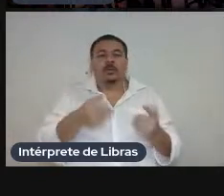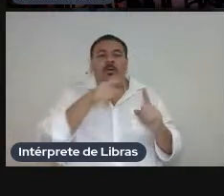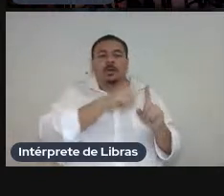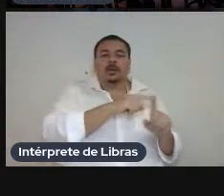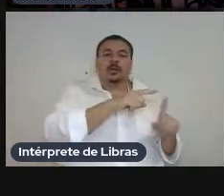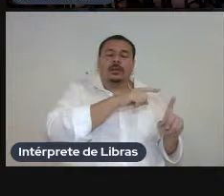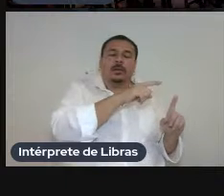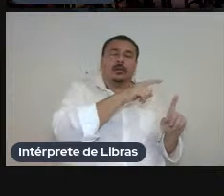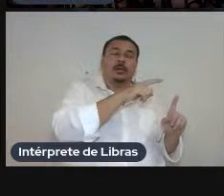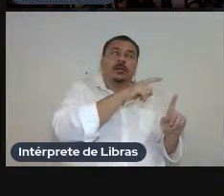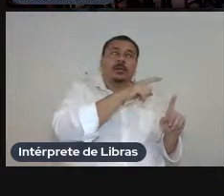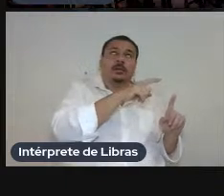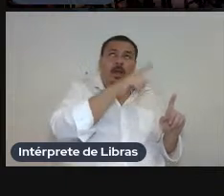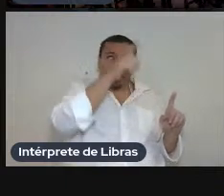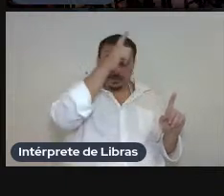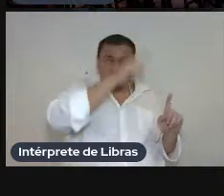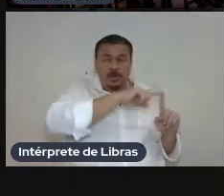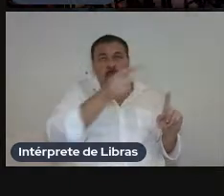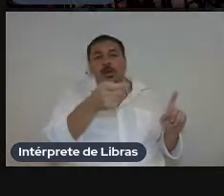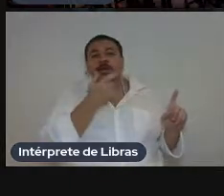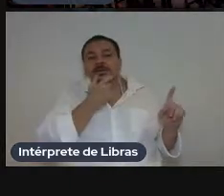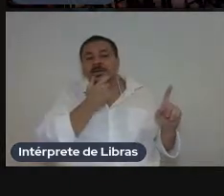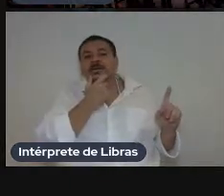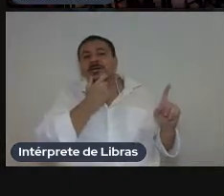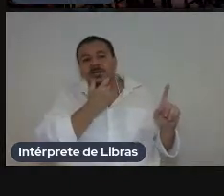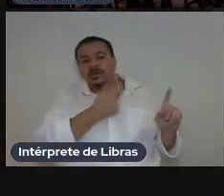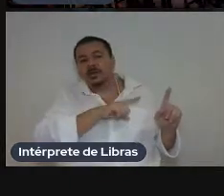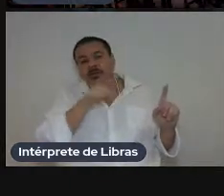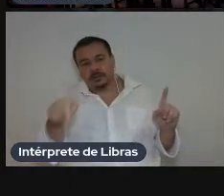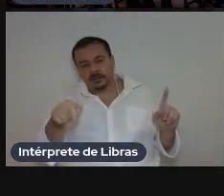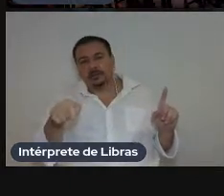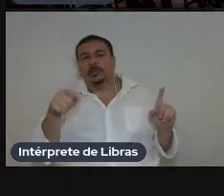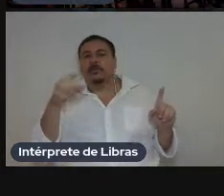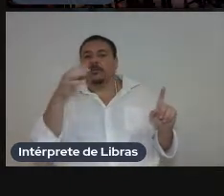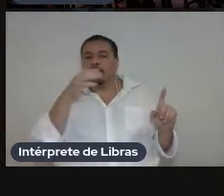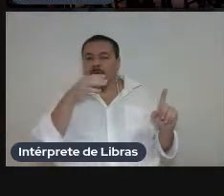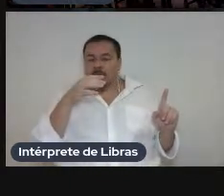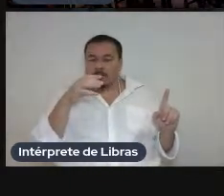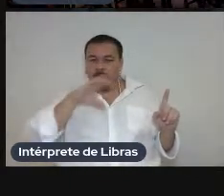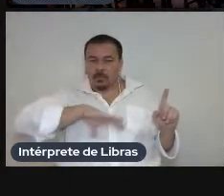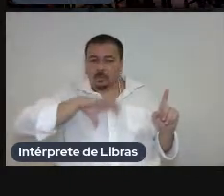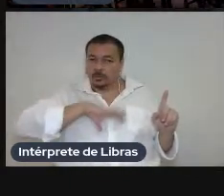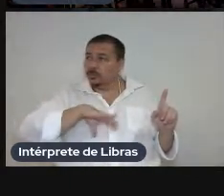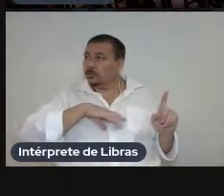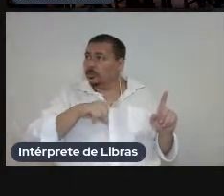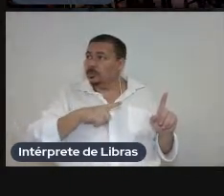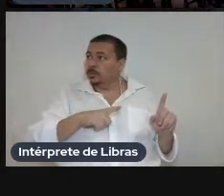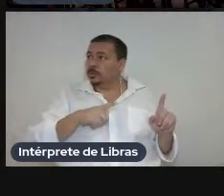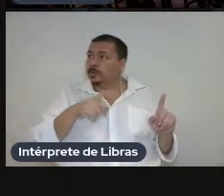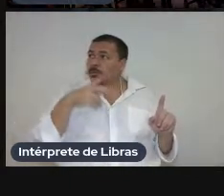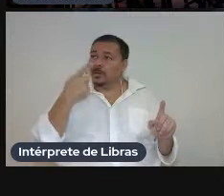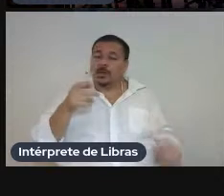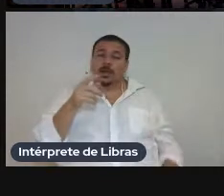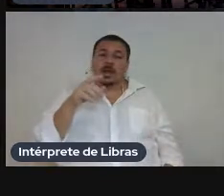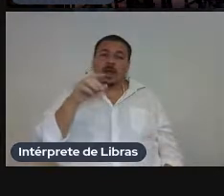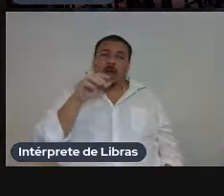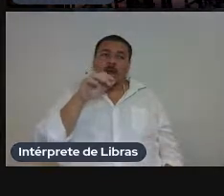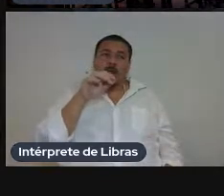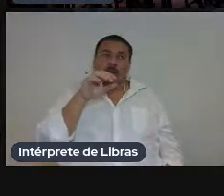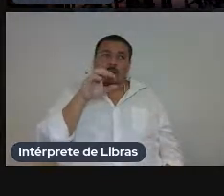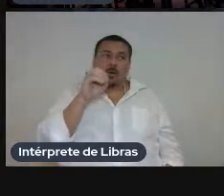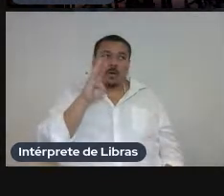inglês que reuniu nessa coleção conhecida como obras psicológicas